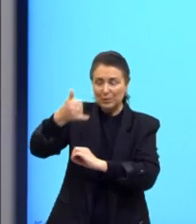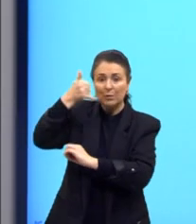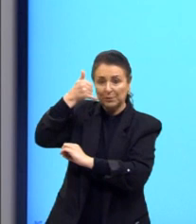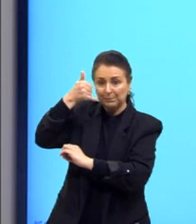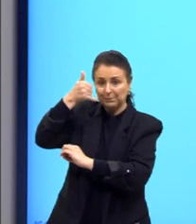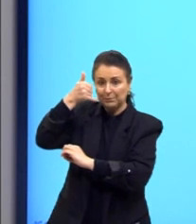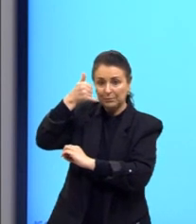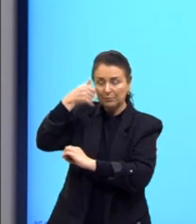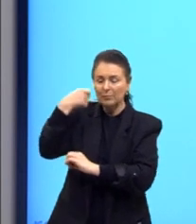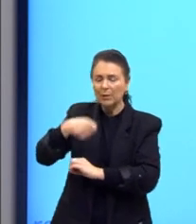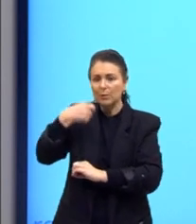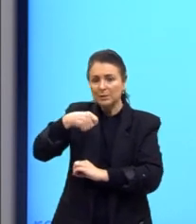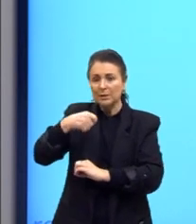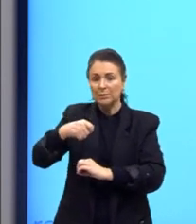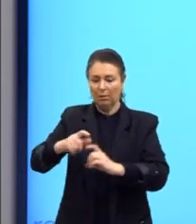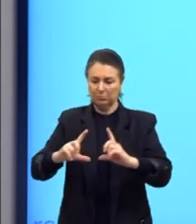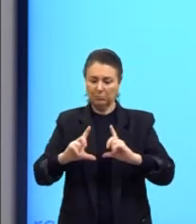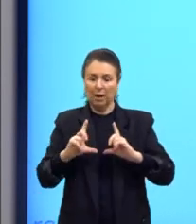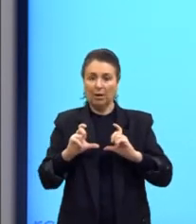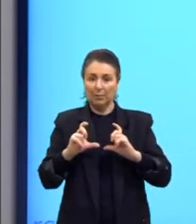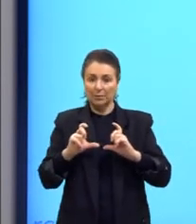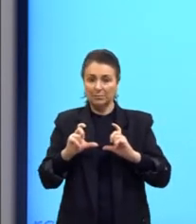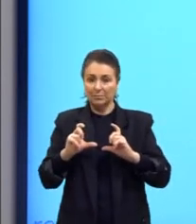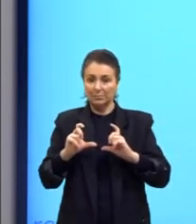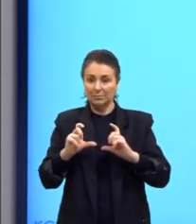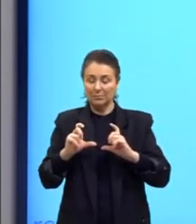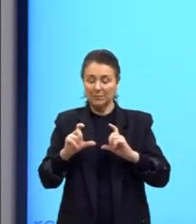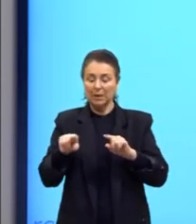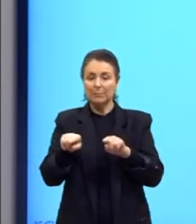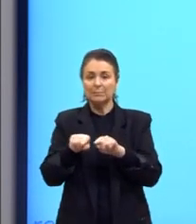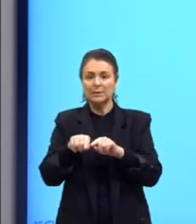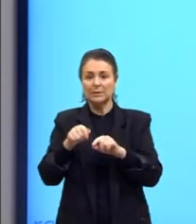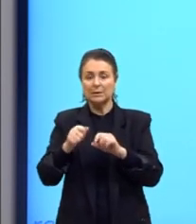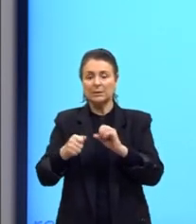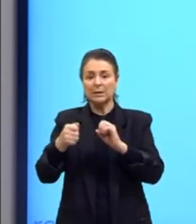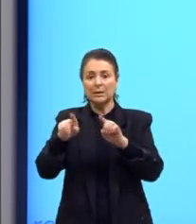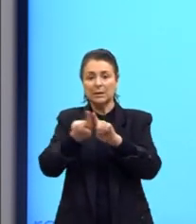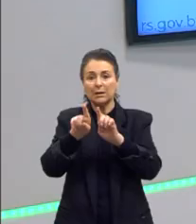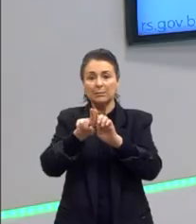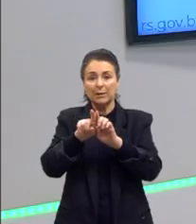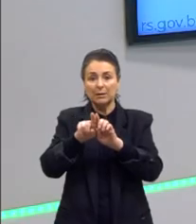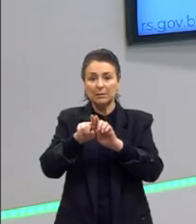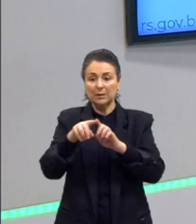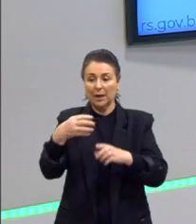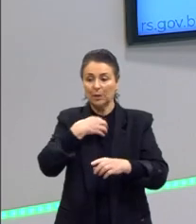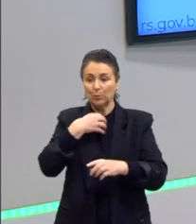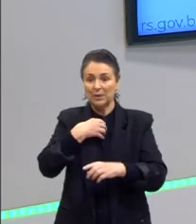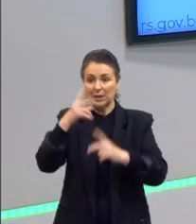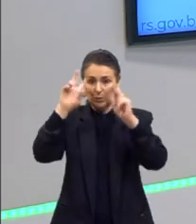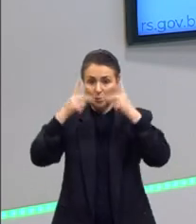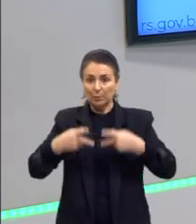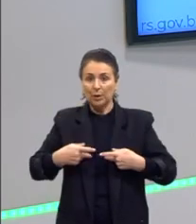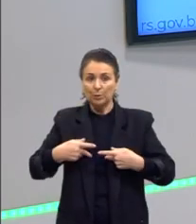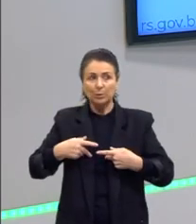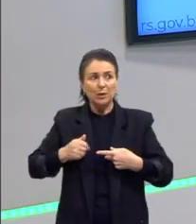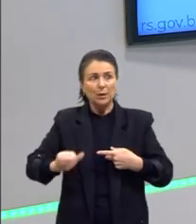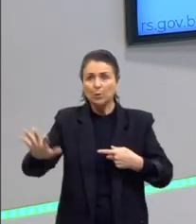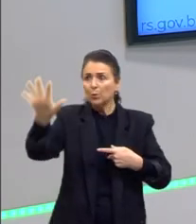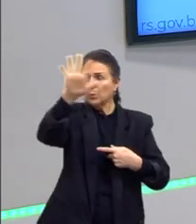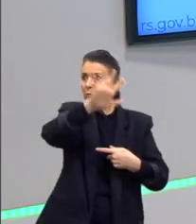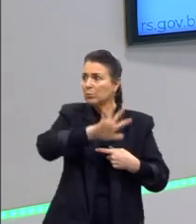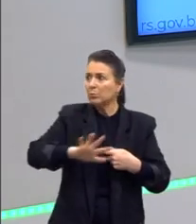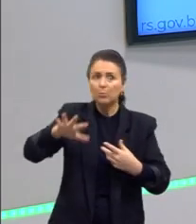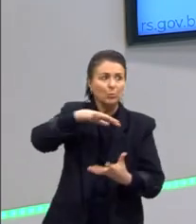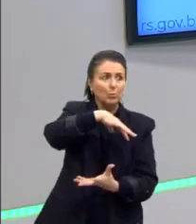é preciso a câmera no celular, é preciso as categorias a priori do ser humano e o mundo externo para te fotografar.